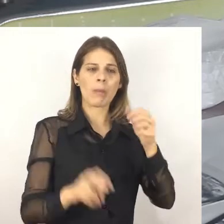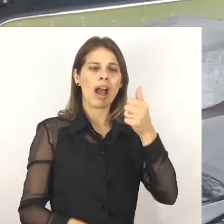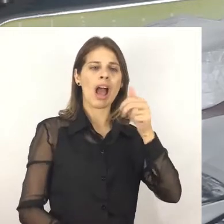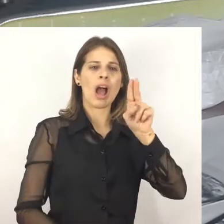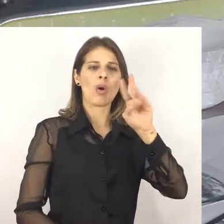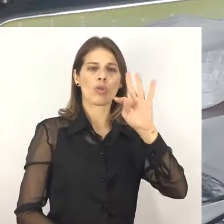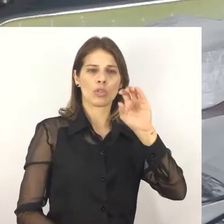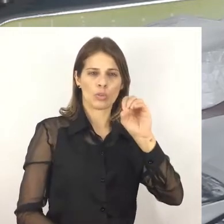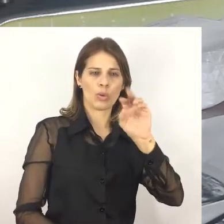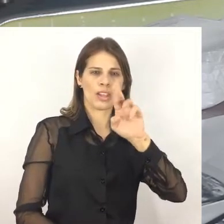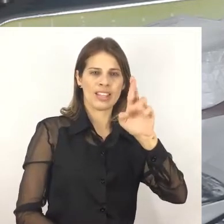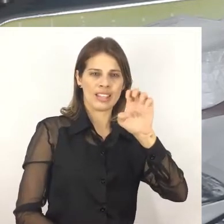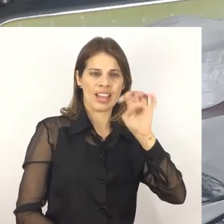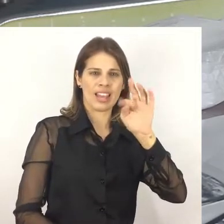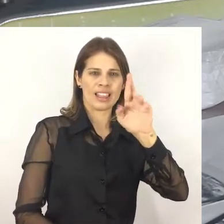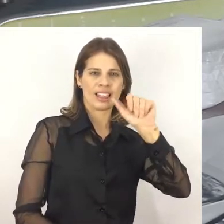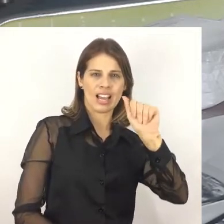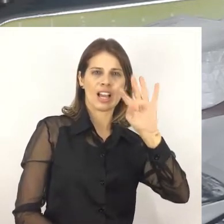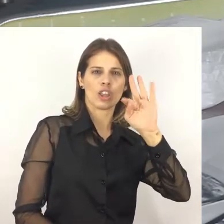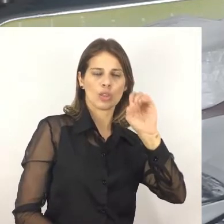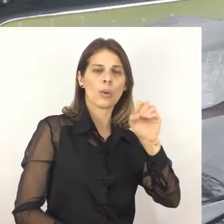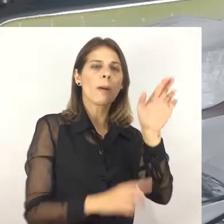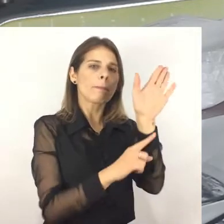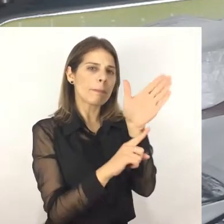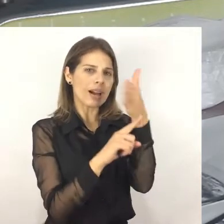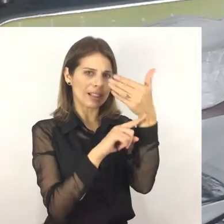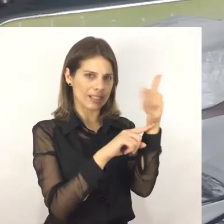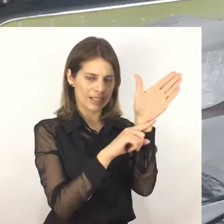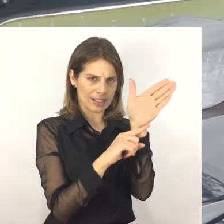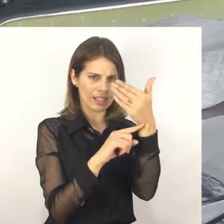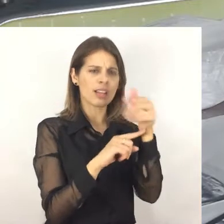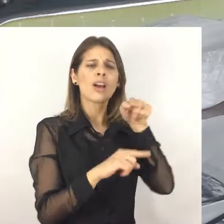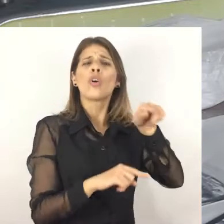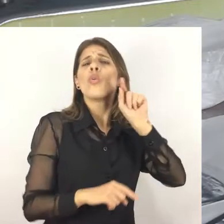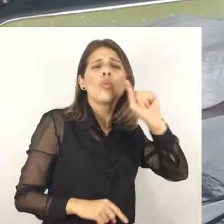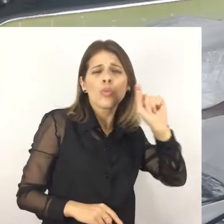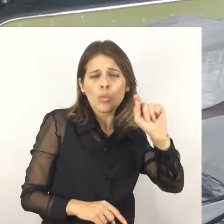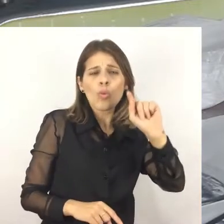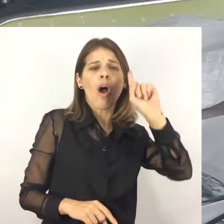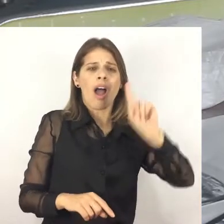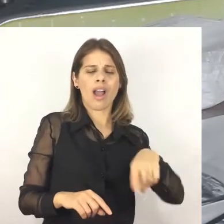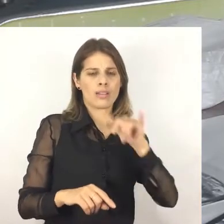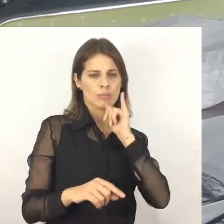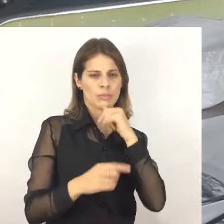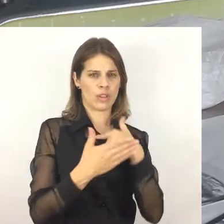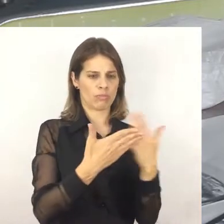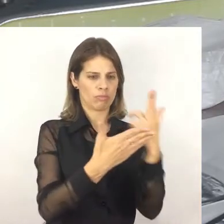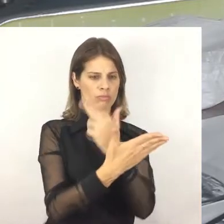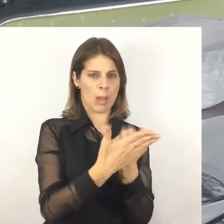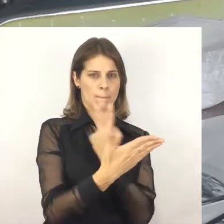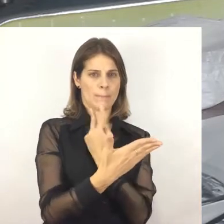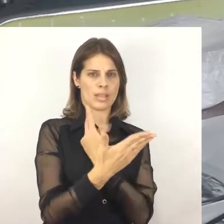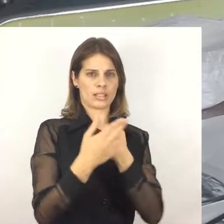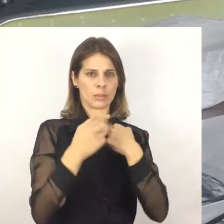tiradas em 2001, em Brasília, e foi um trabalho que eu comecei a fazer